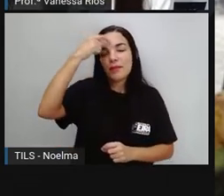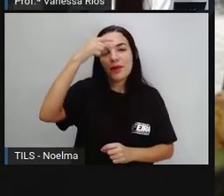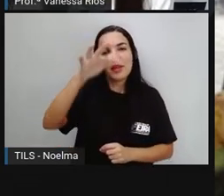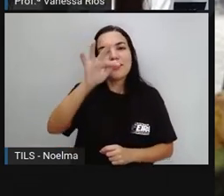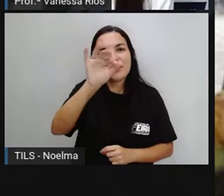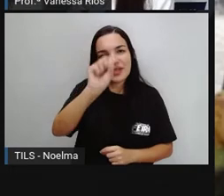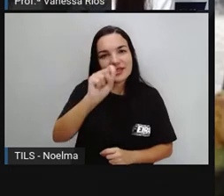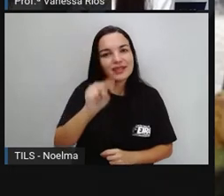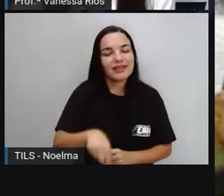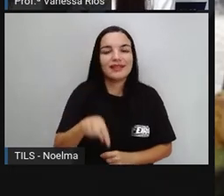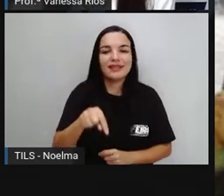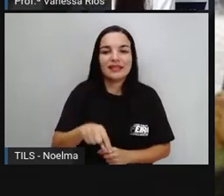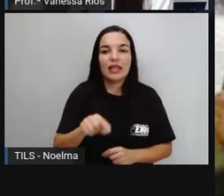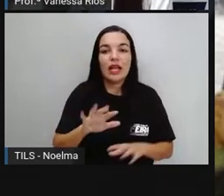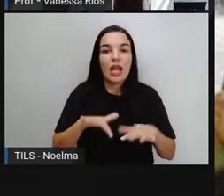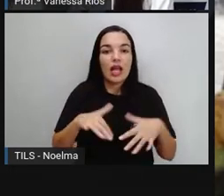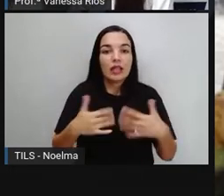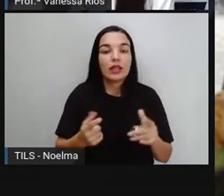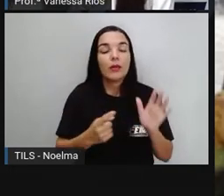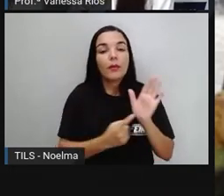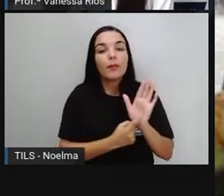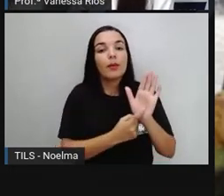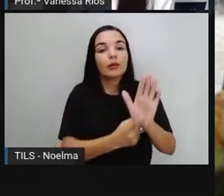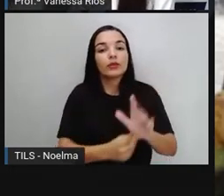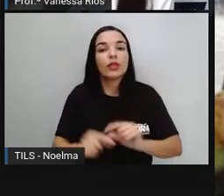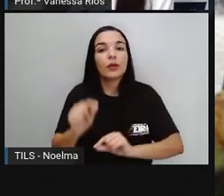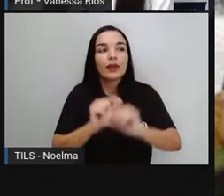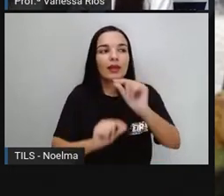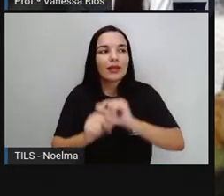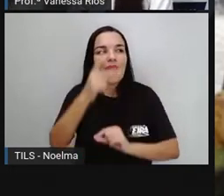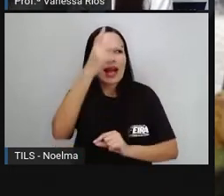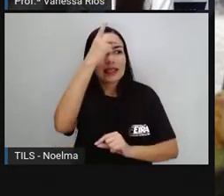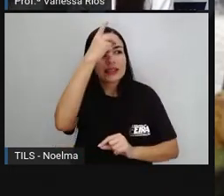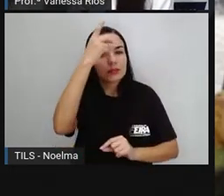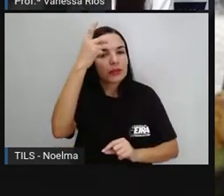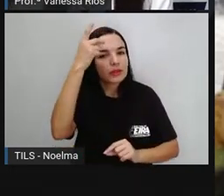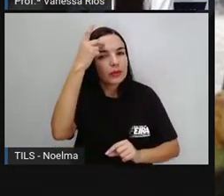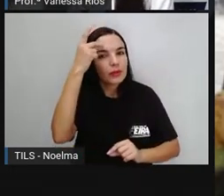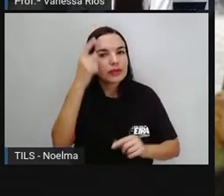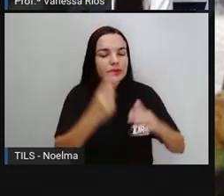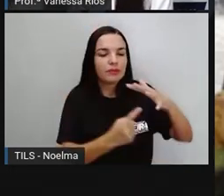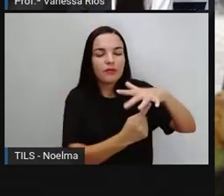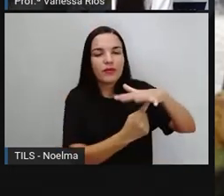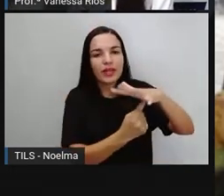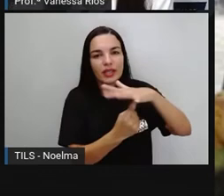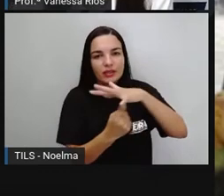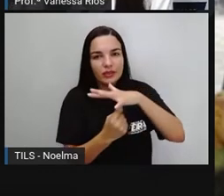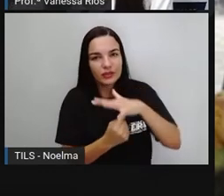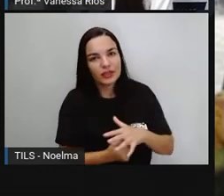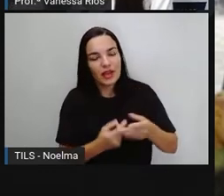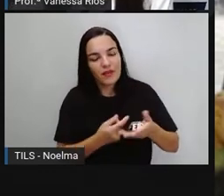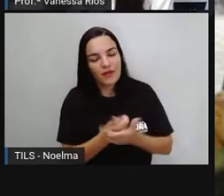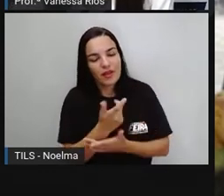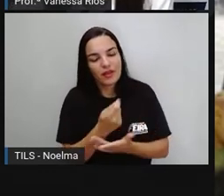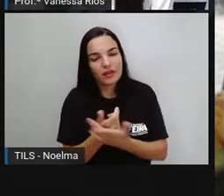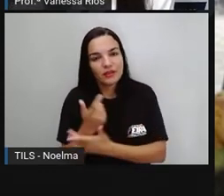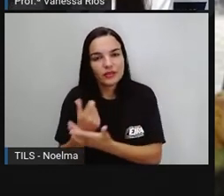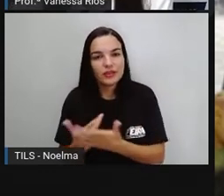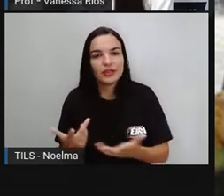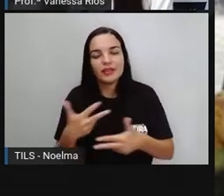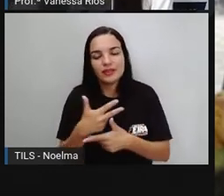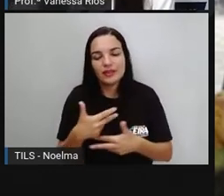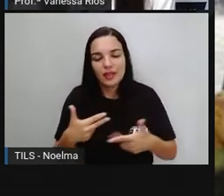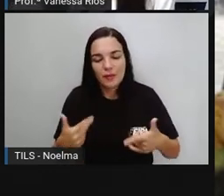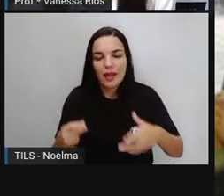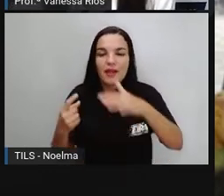Feira de Santana. E a pró destaca aí os feirantes e as feiras, que a gente já estudou aí toda a sua importância,